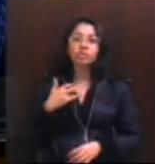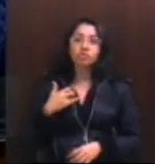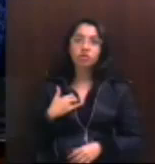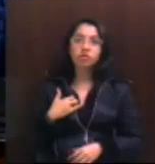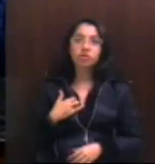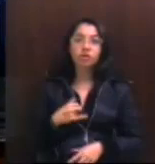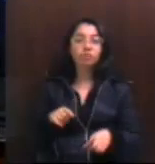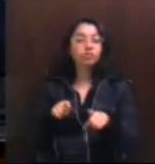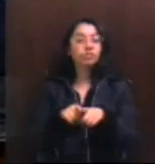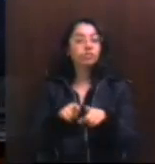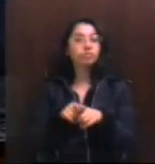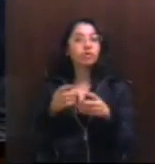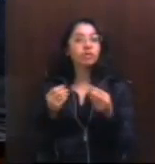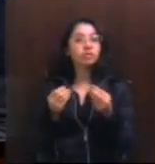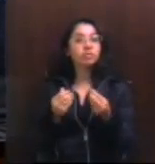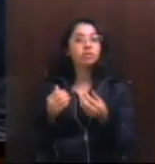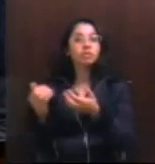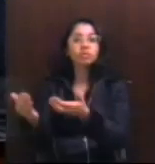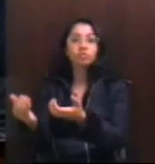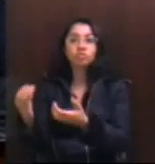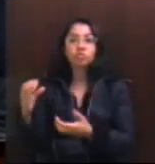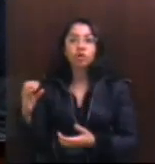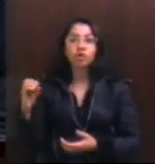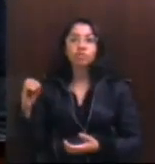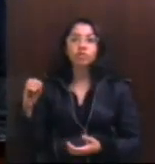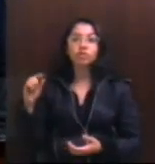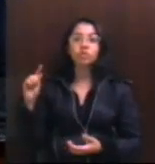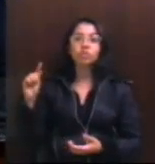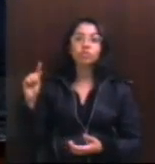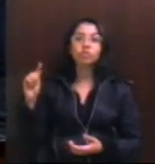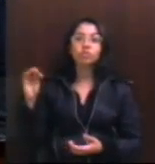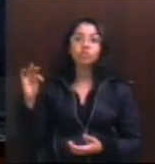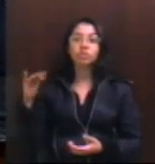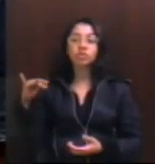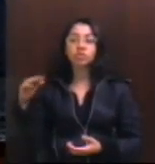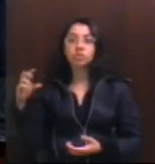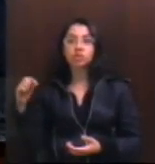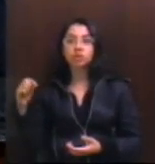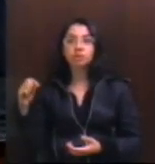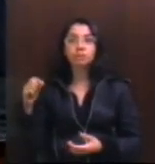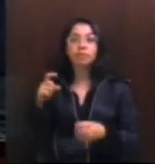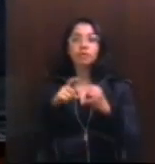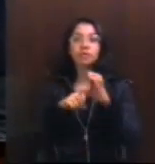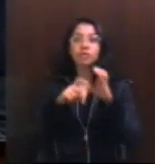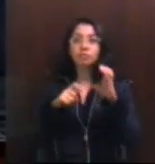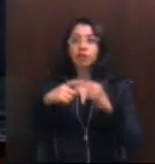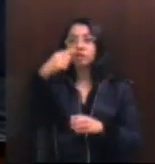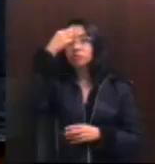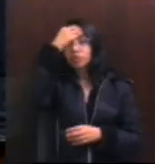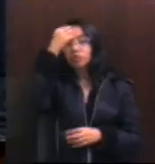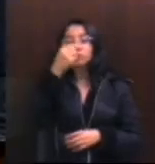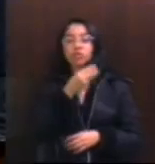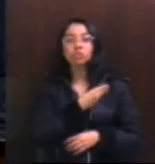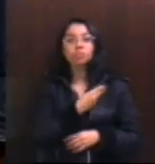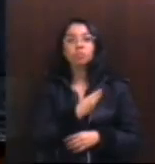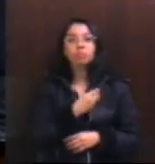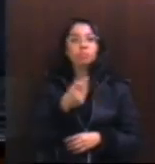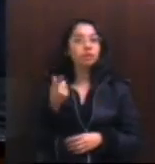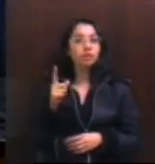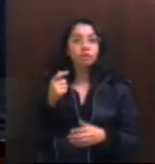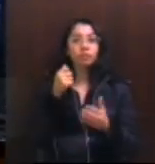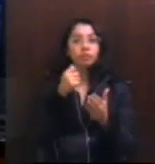sistema único de saúde, os jovens cotistas que se mobilizam em defesa da universidade pública pela não cobrança de mensalidade,